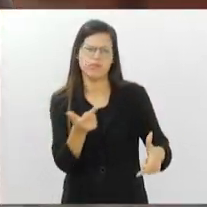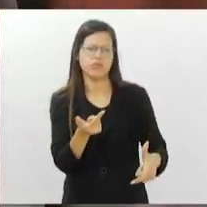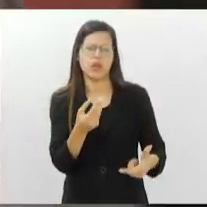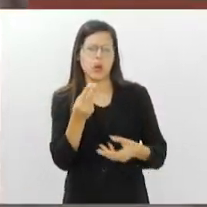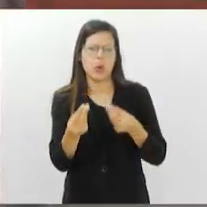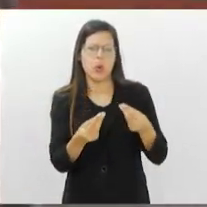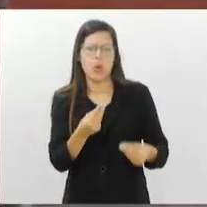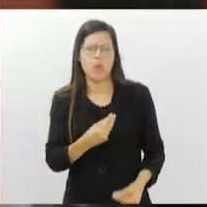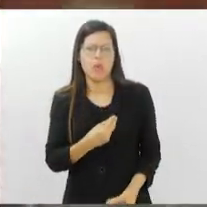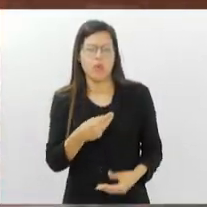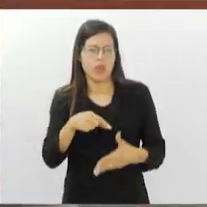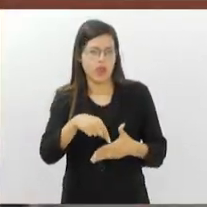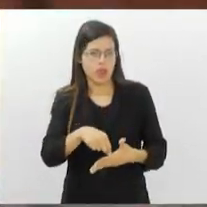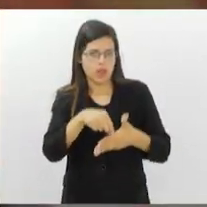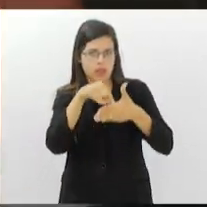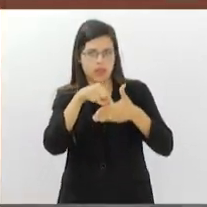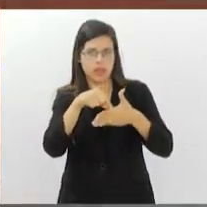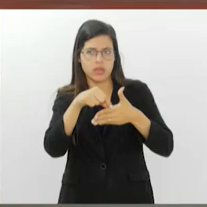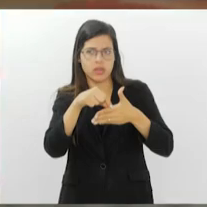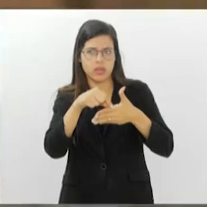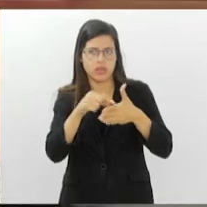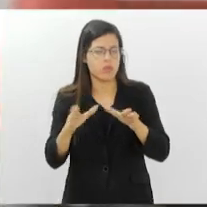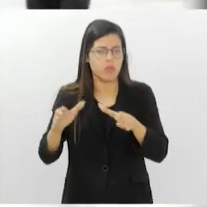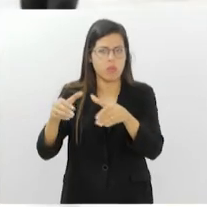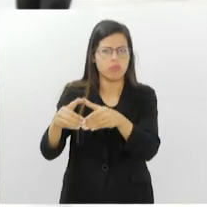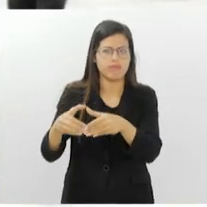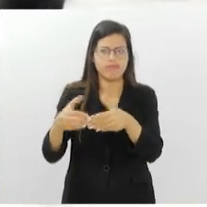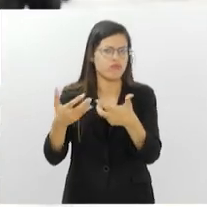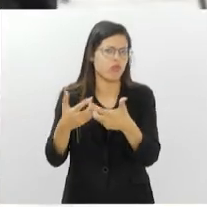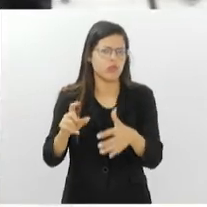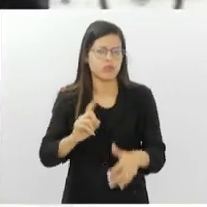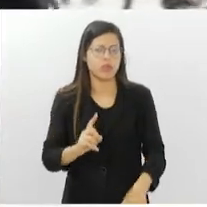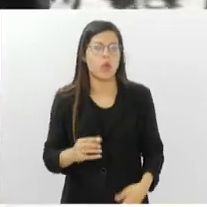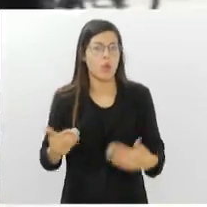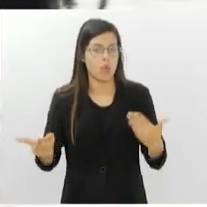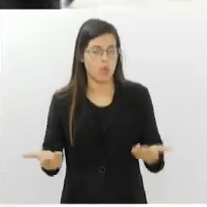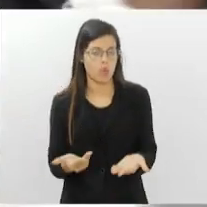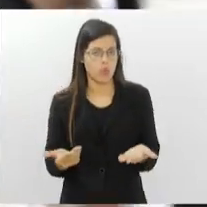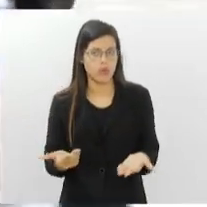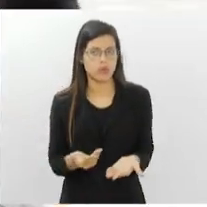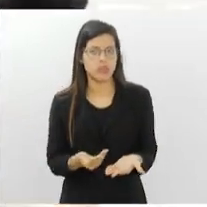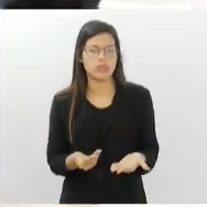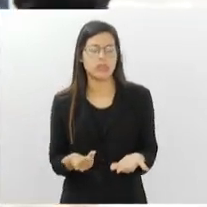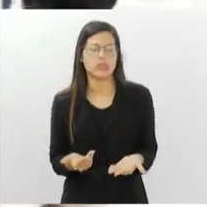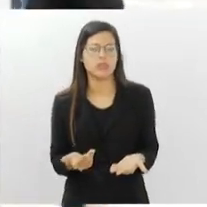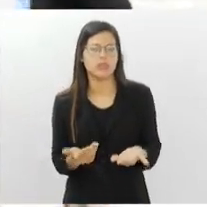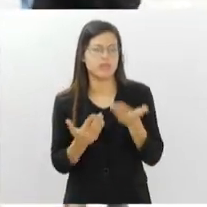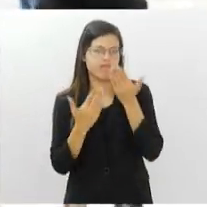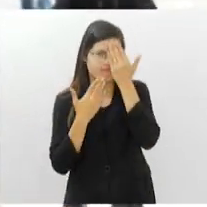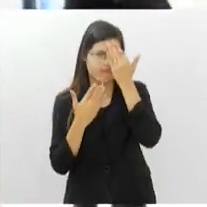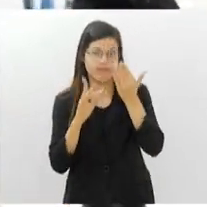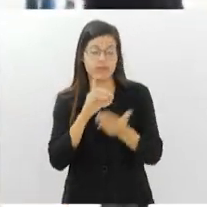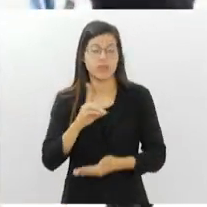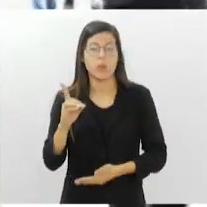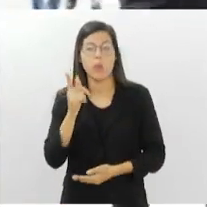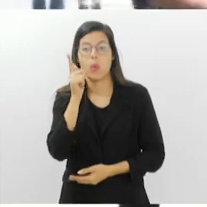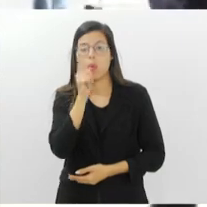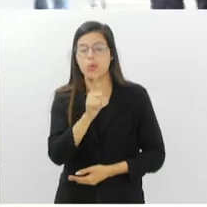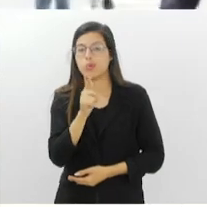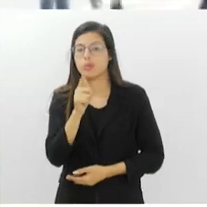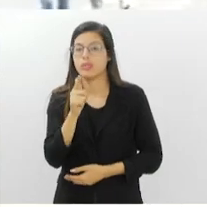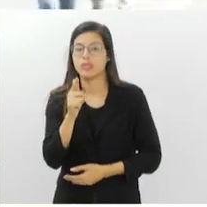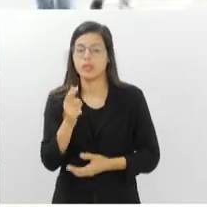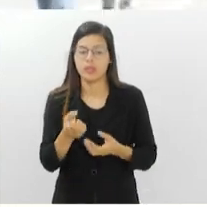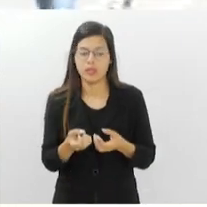de equipe que não funciona. Então, hoje, graças a Deus, eu consegui passar para a maioria